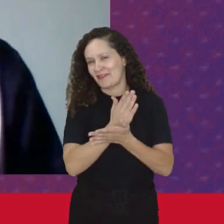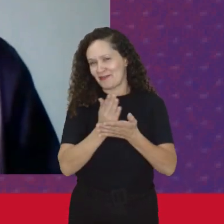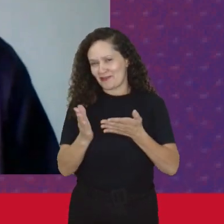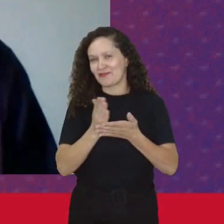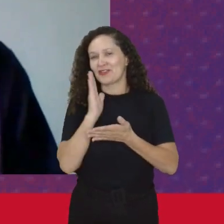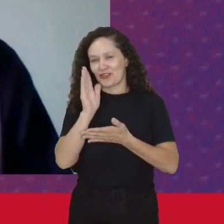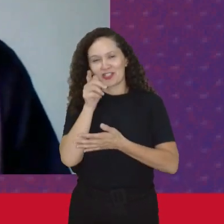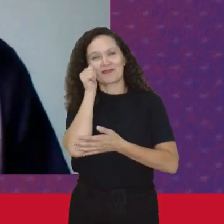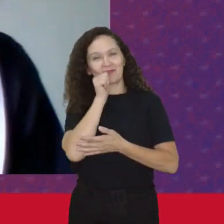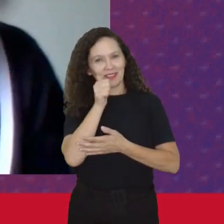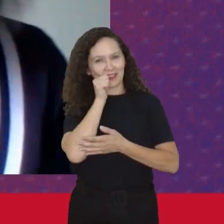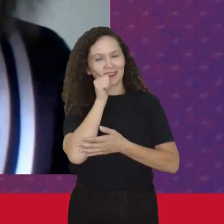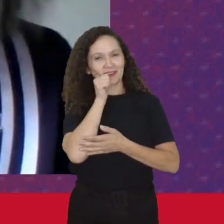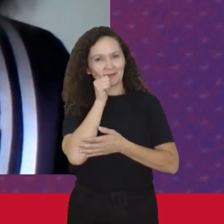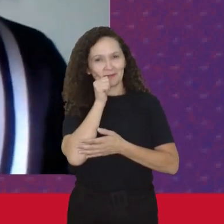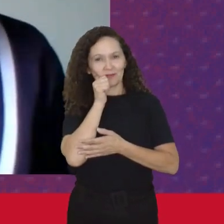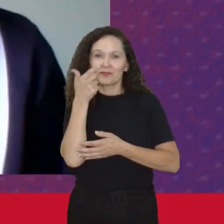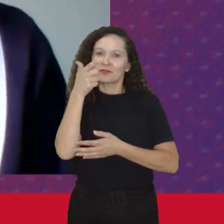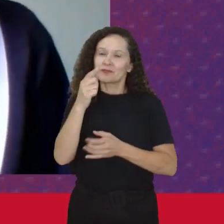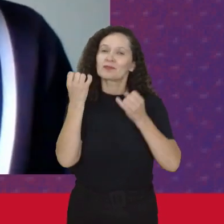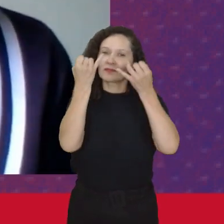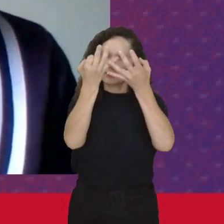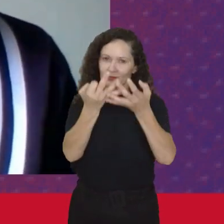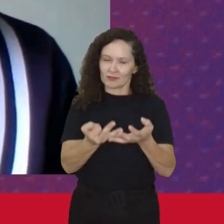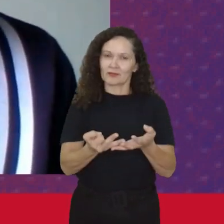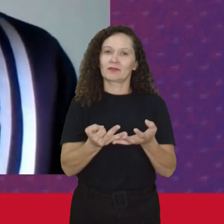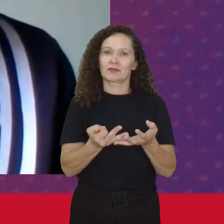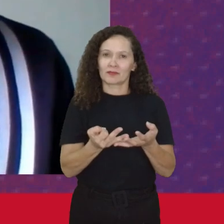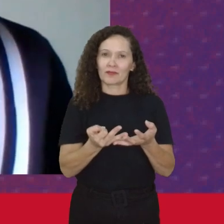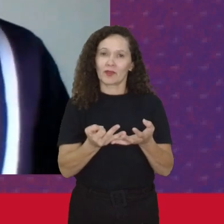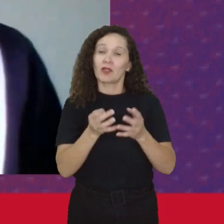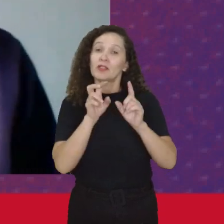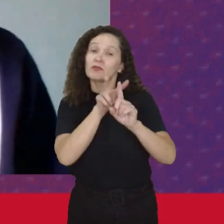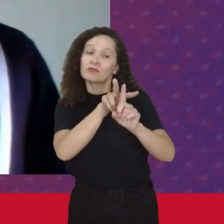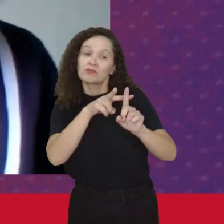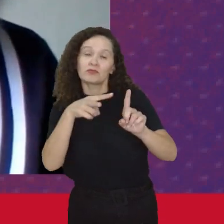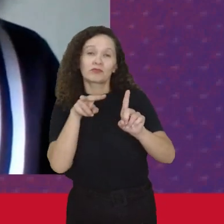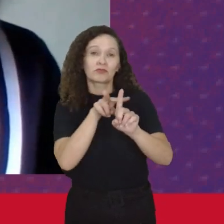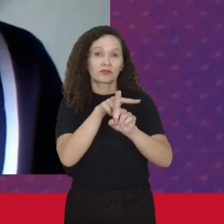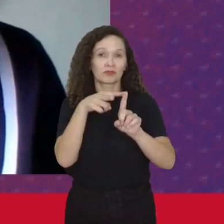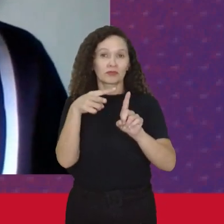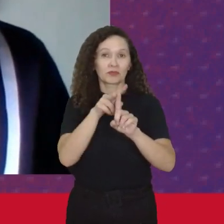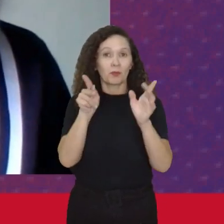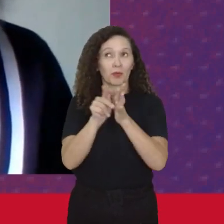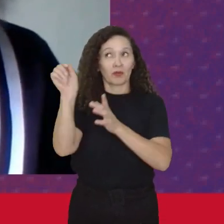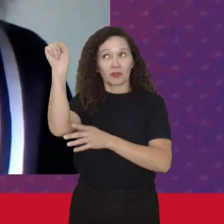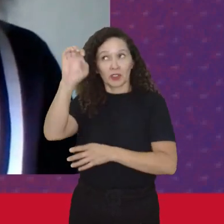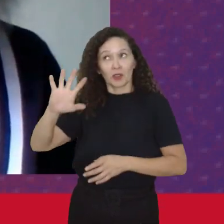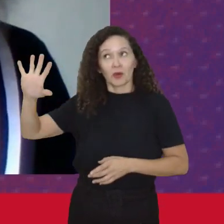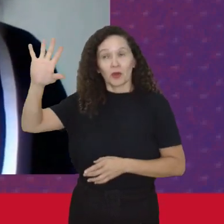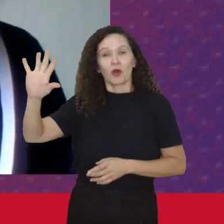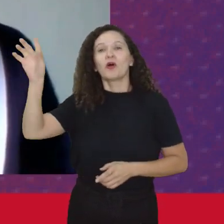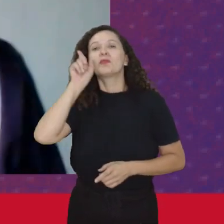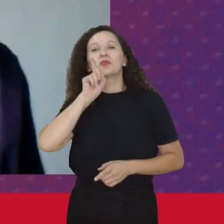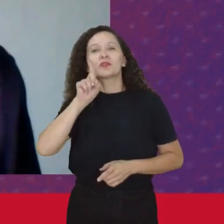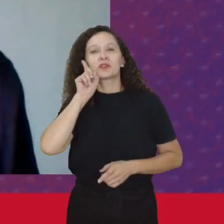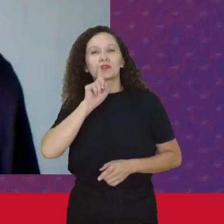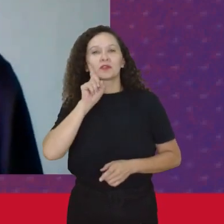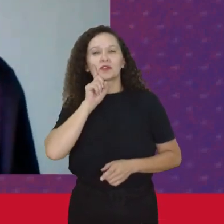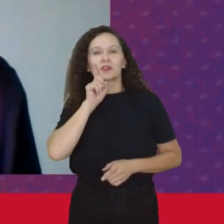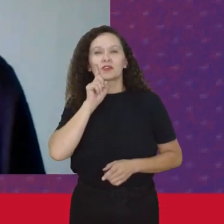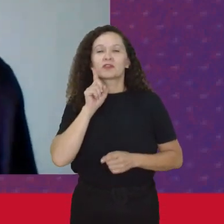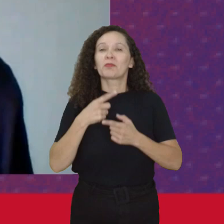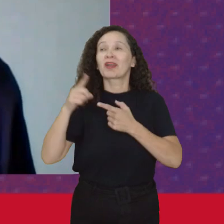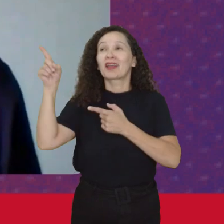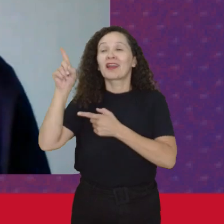momento Estou de novo Falando Mais desde A perspectiva Da Europa Dos Estados Unidos Onde